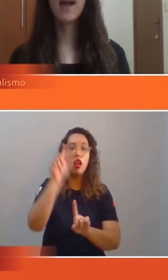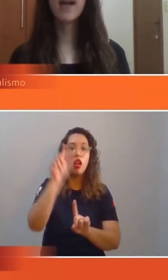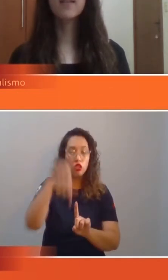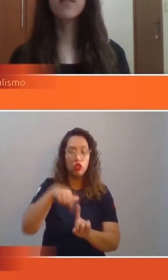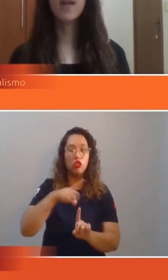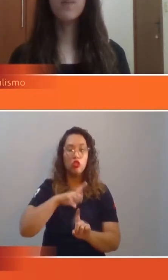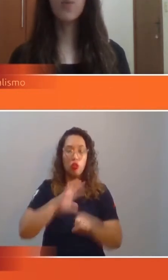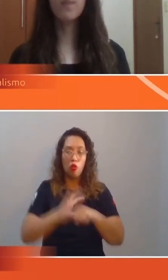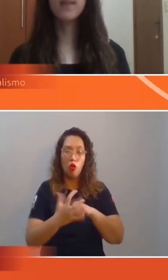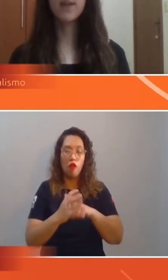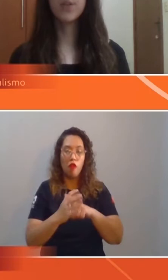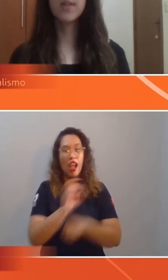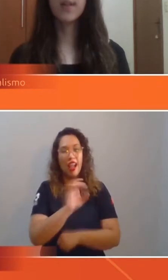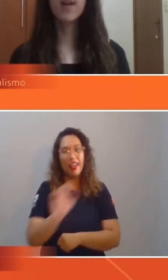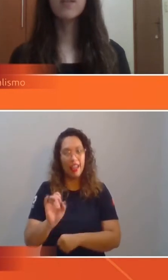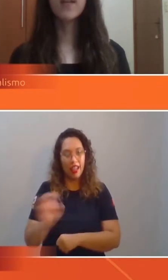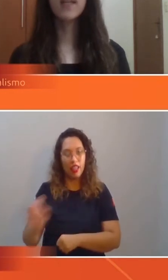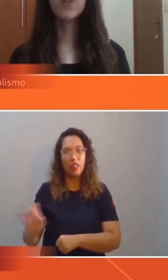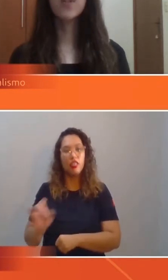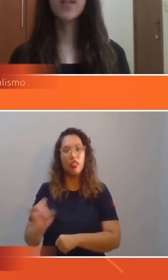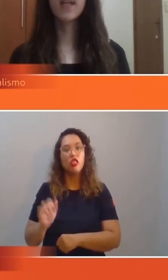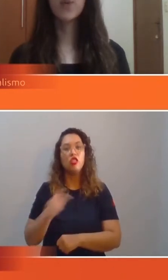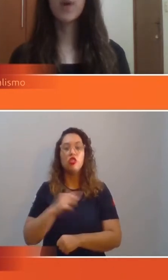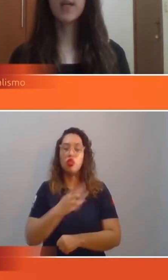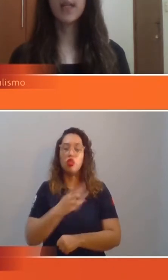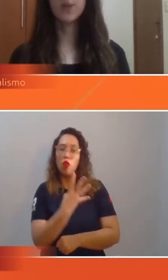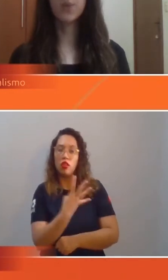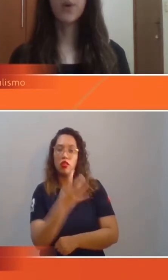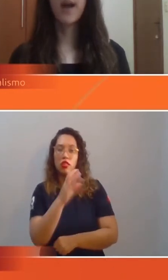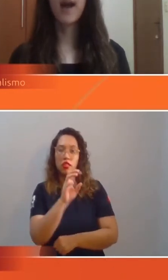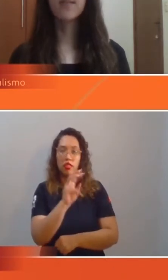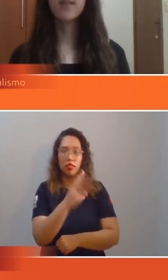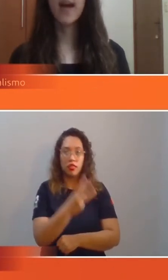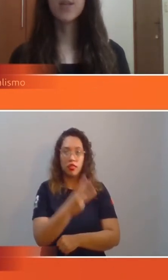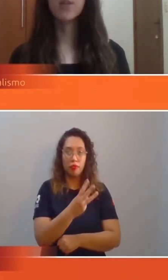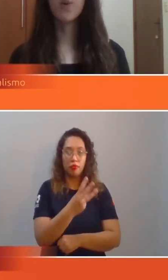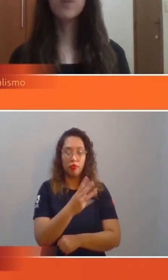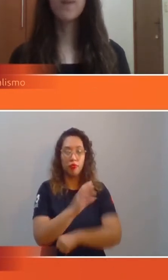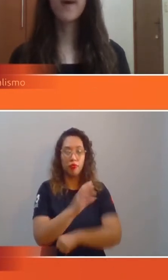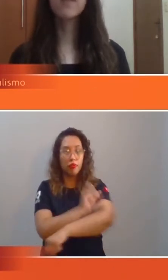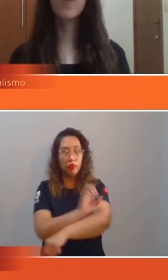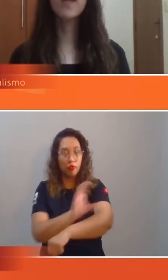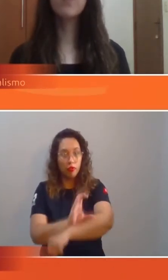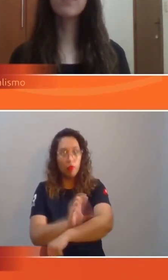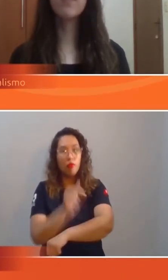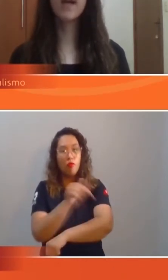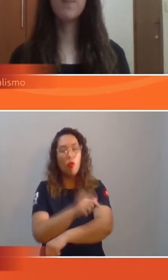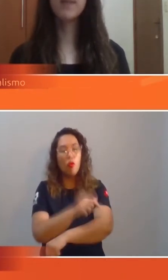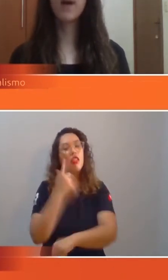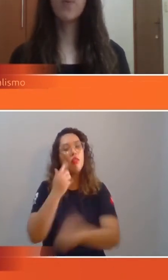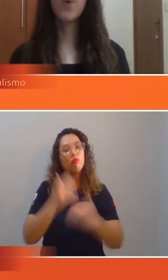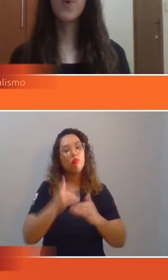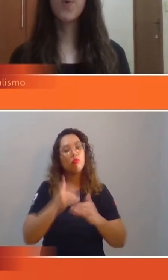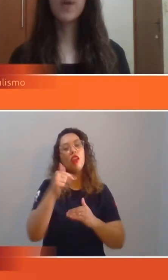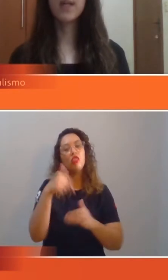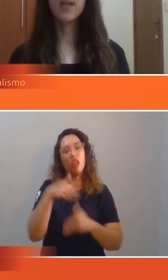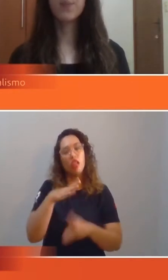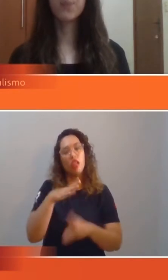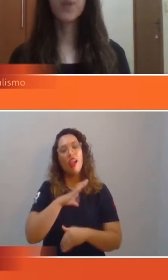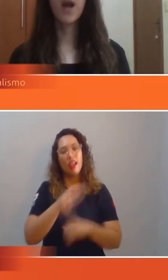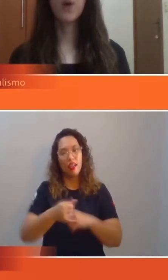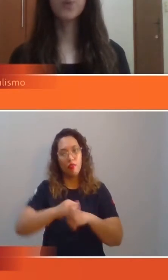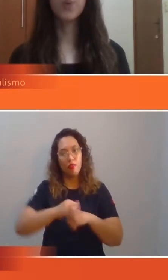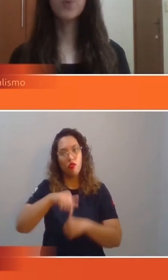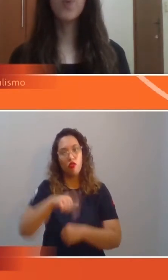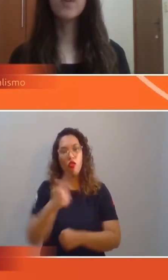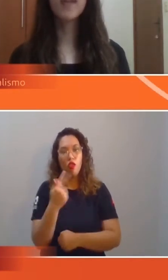-19 a cada 100 mil habitantes, seguida de Senador Caneto. As cidades ultrapassam inclusive a capital, Goiânia.